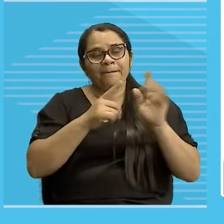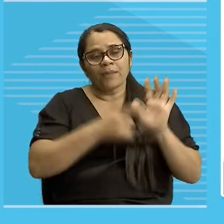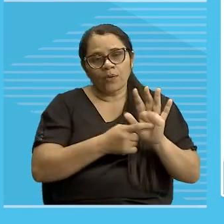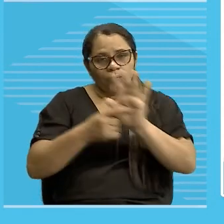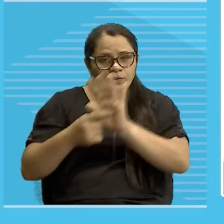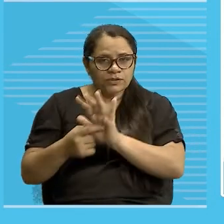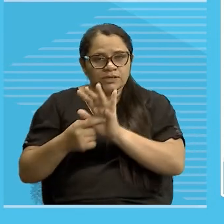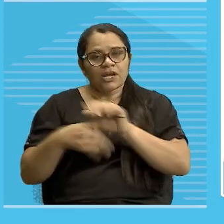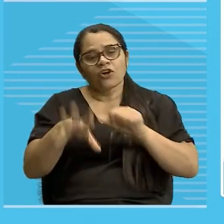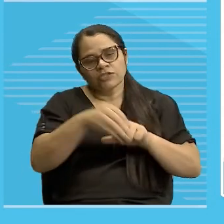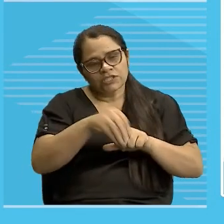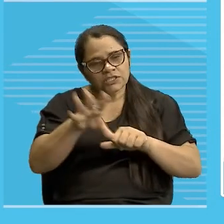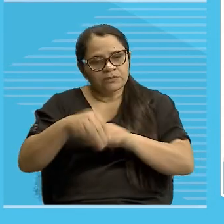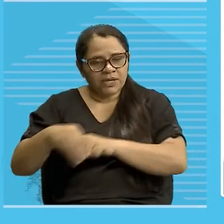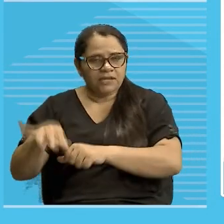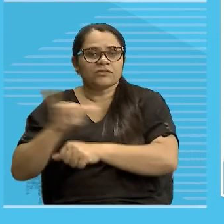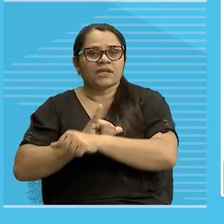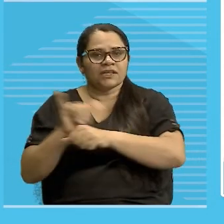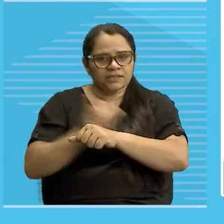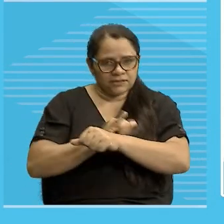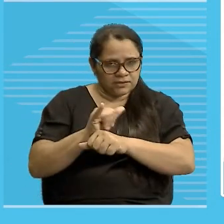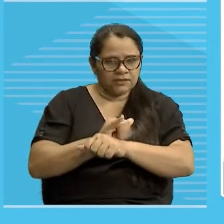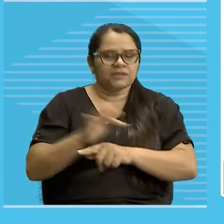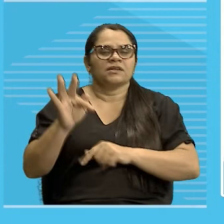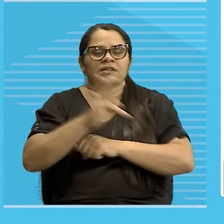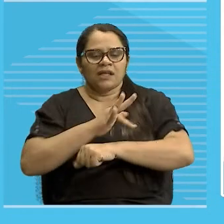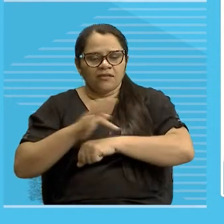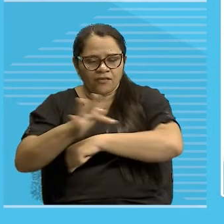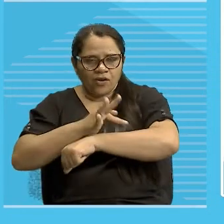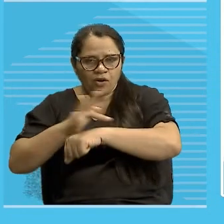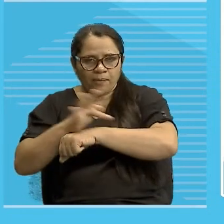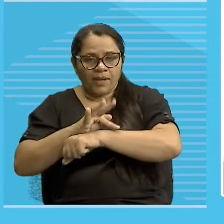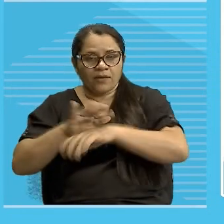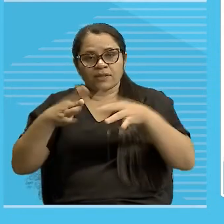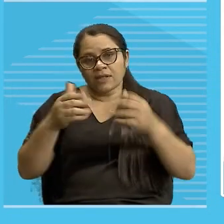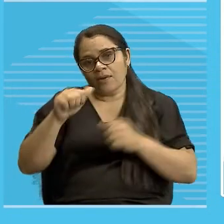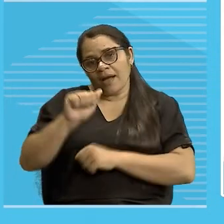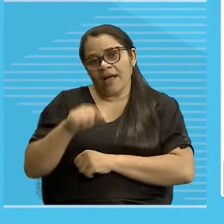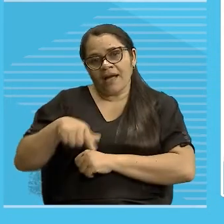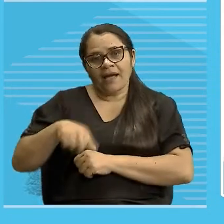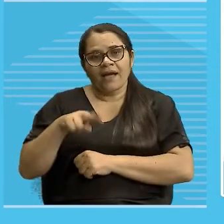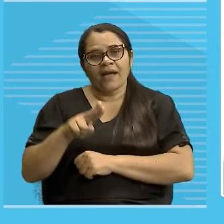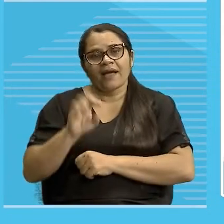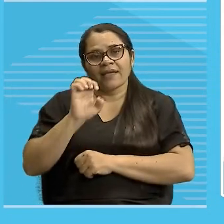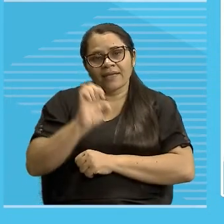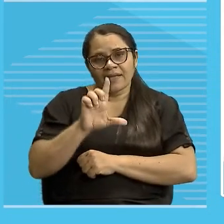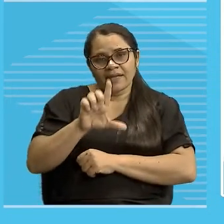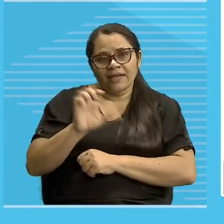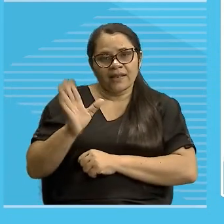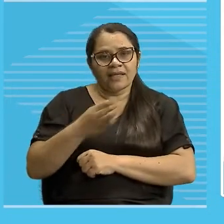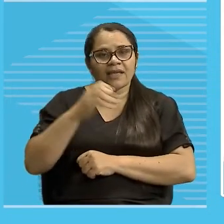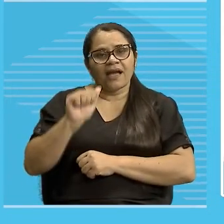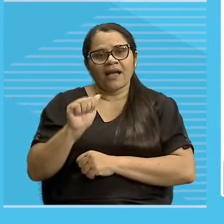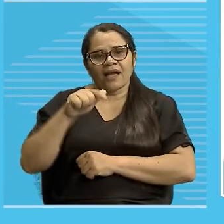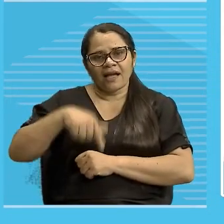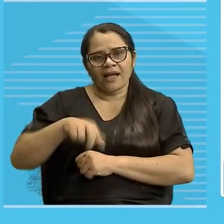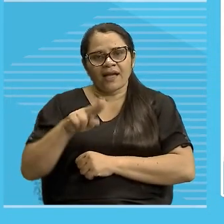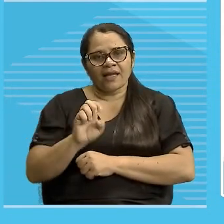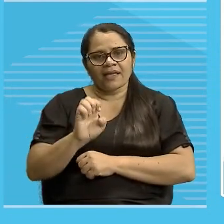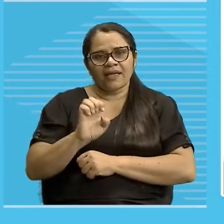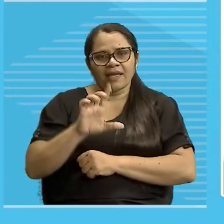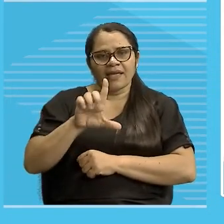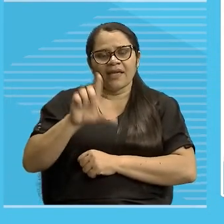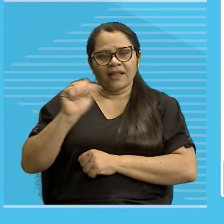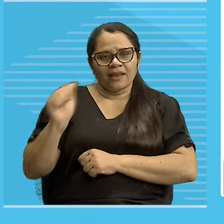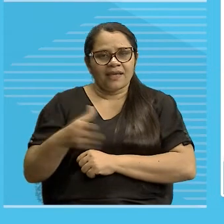da língua portuguesa formal, aquele, aquele, aquilo, dentro dessa referência ainda textual, vamos referir